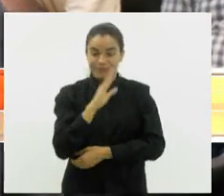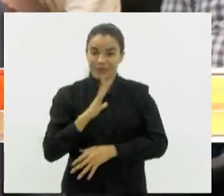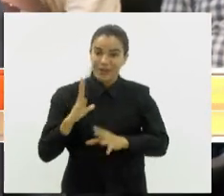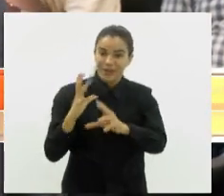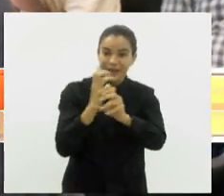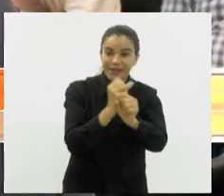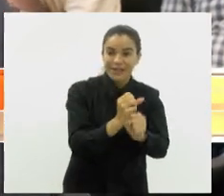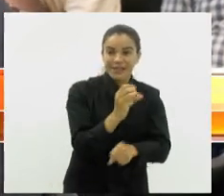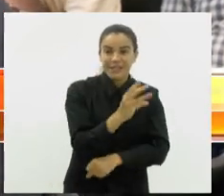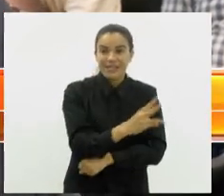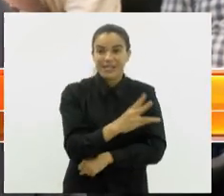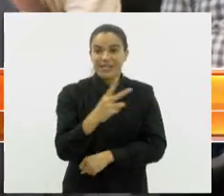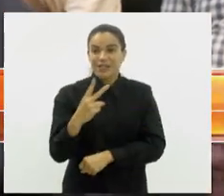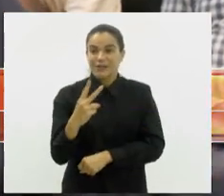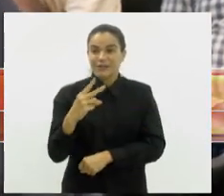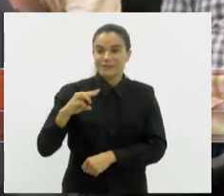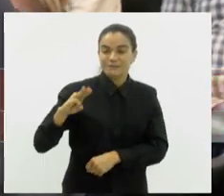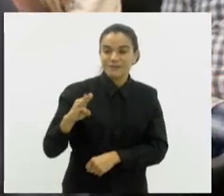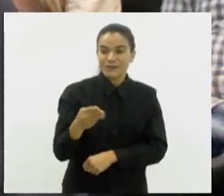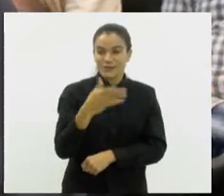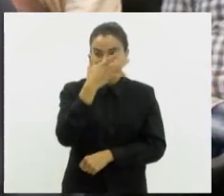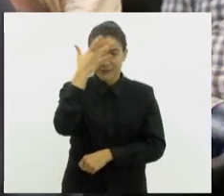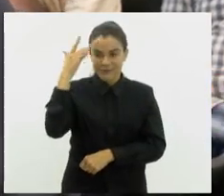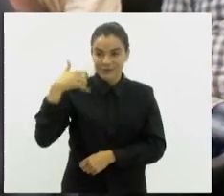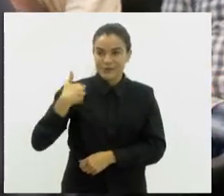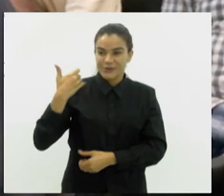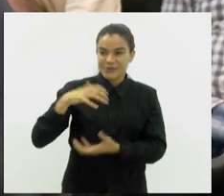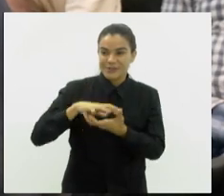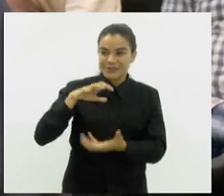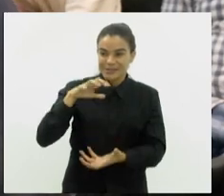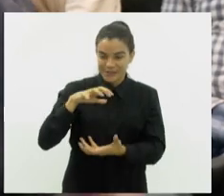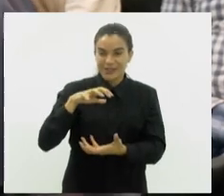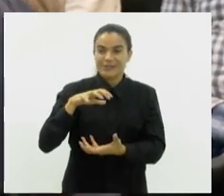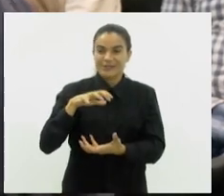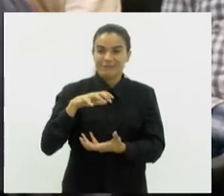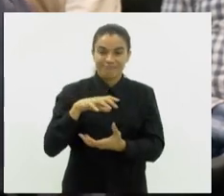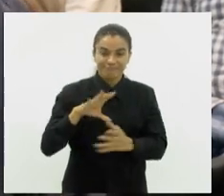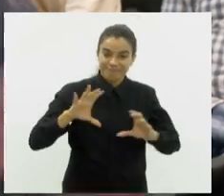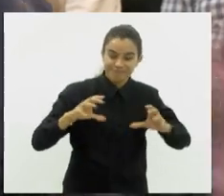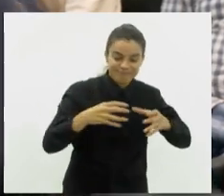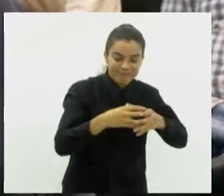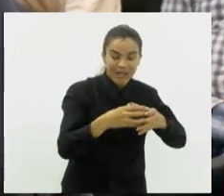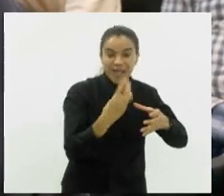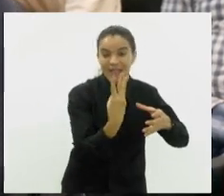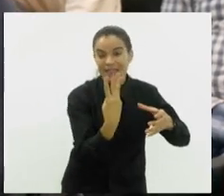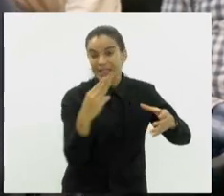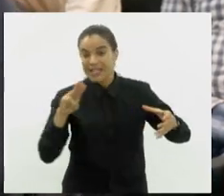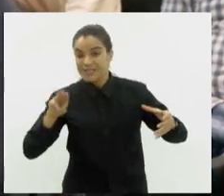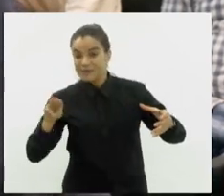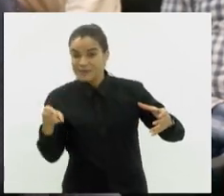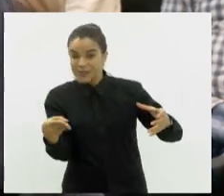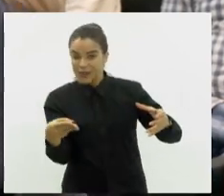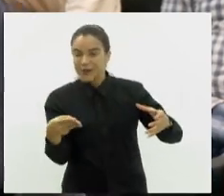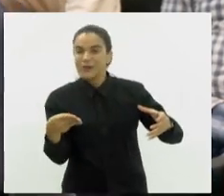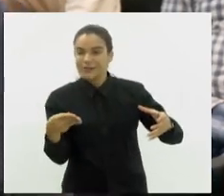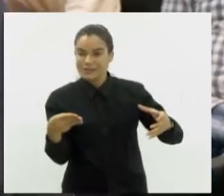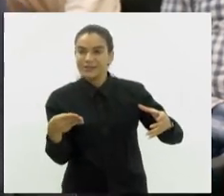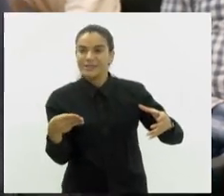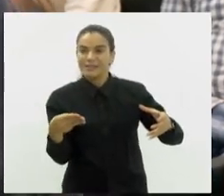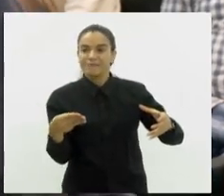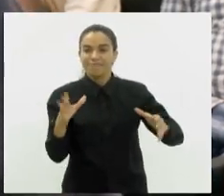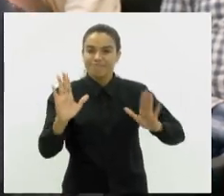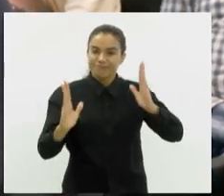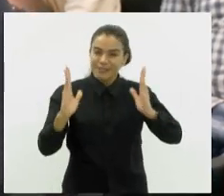32 milhões de pessoas idosas. E dessas, 3 milhões, em torno de 3 milhões,